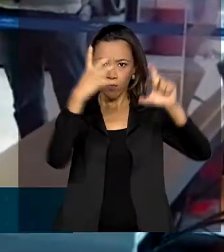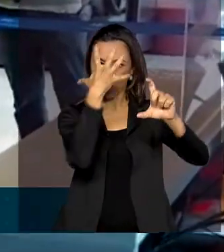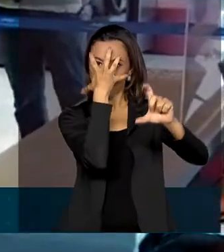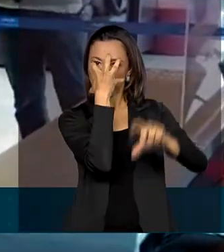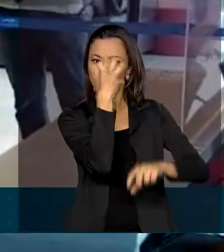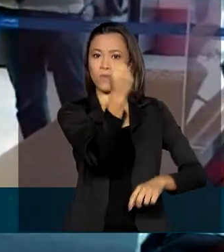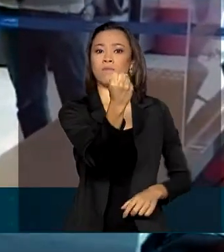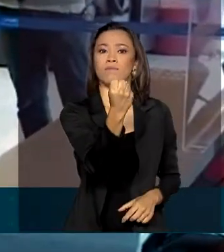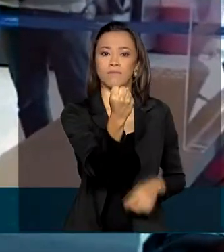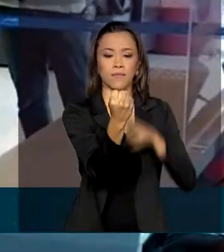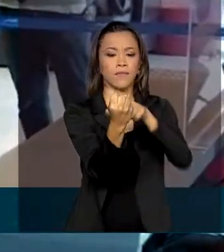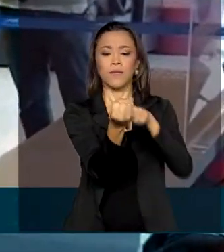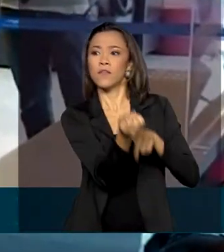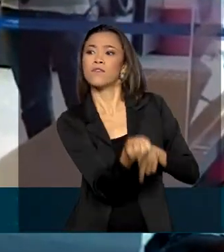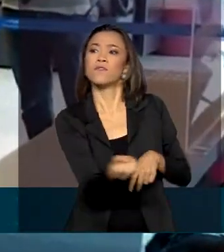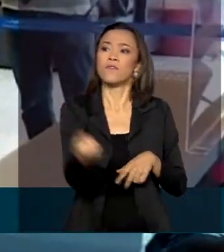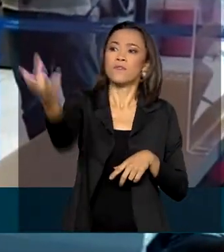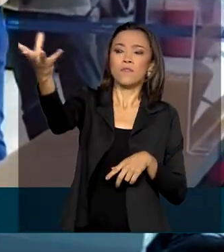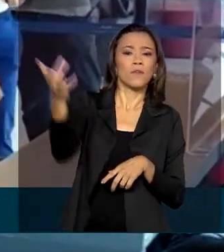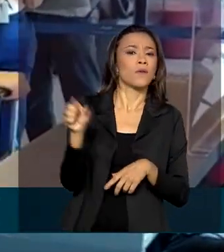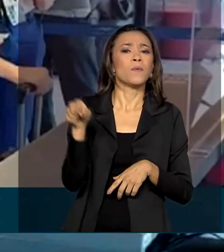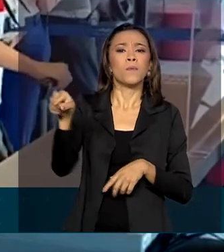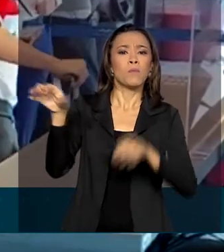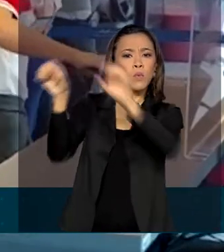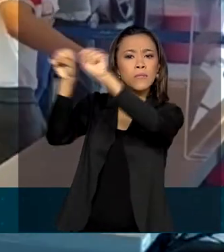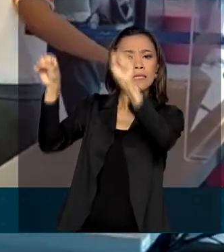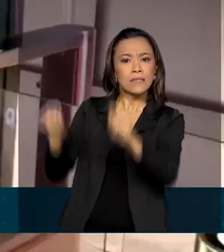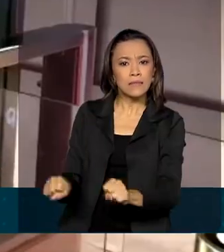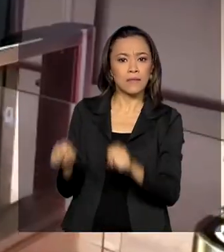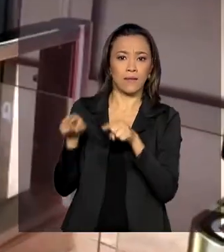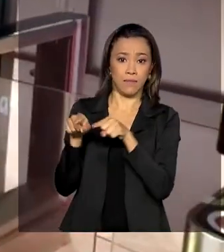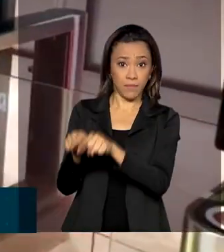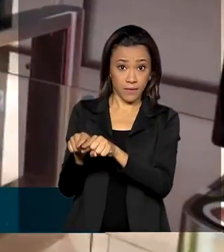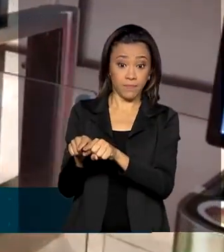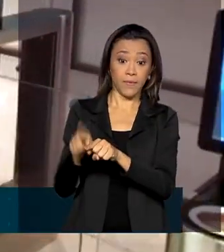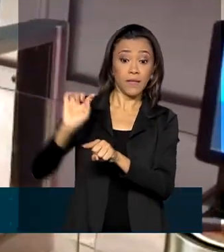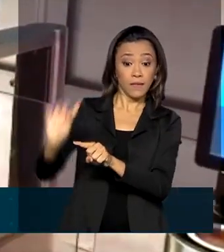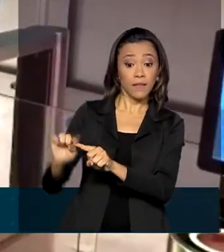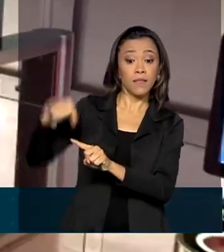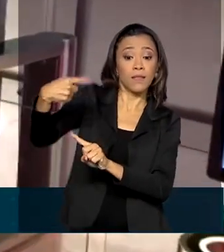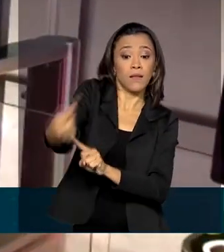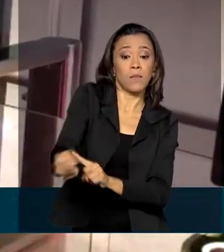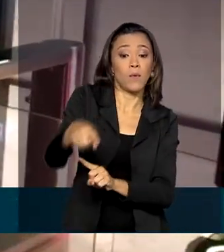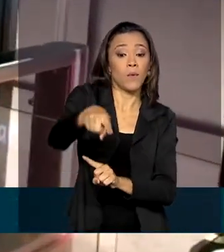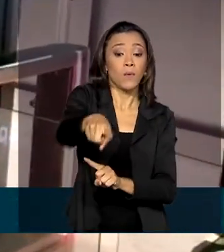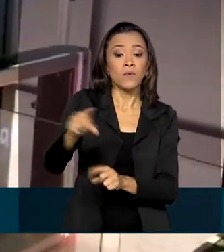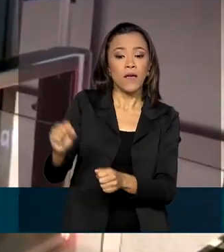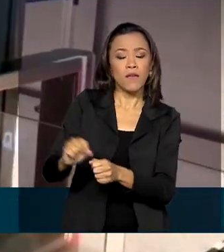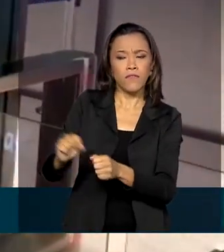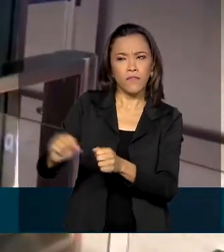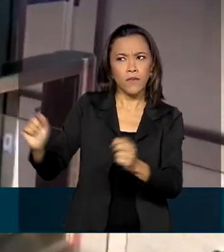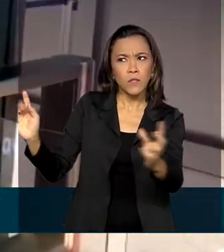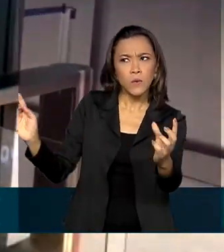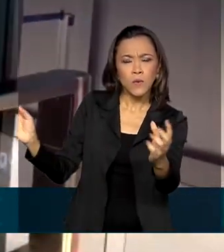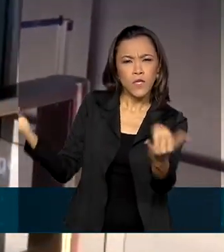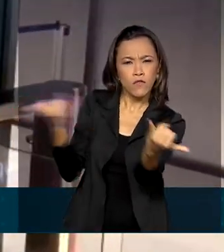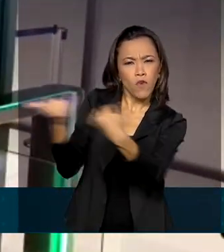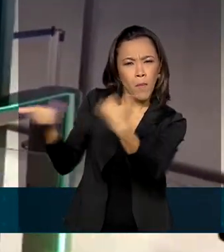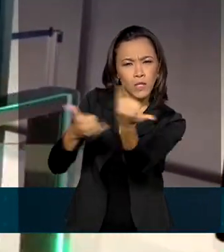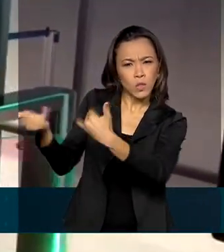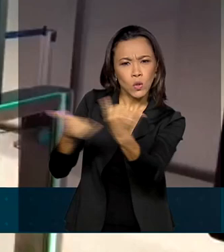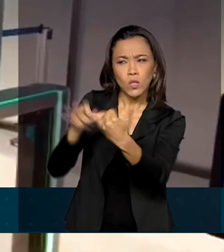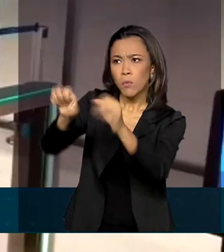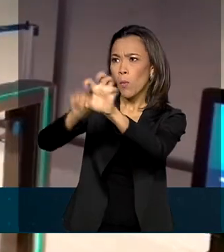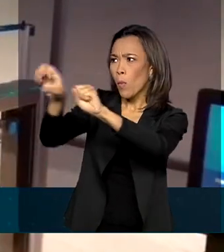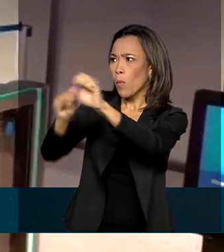as informações para o Sistema Nacional Unificado. Em seguida, é feito o cruzamento entre diferentes